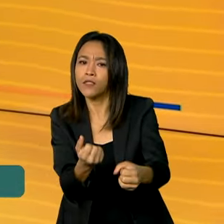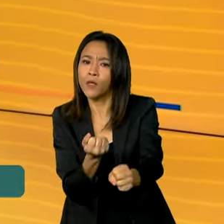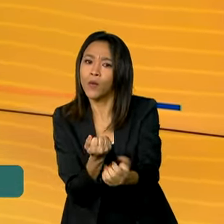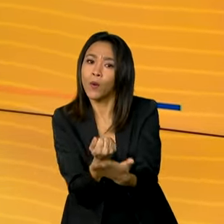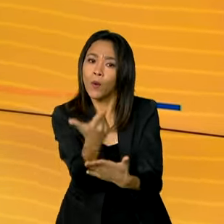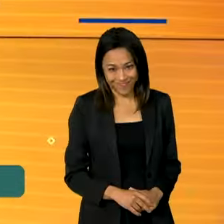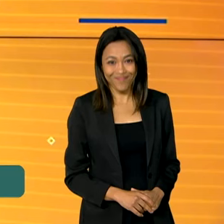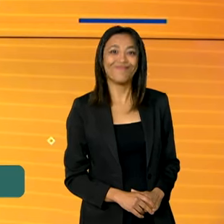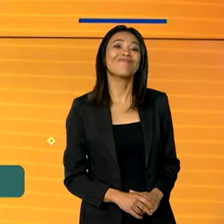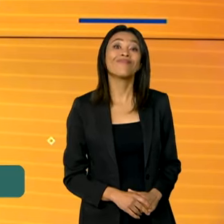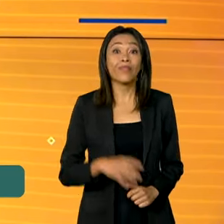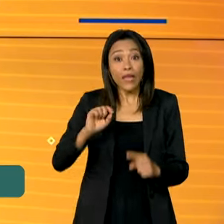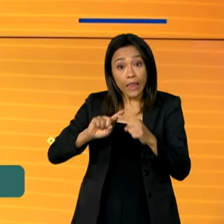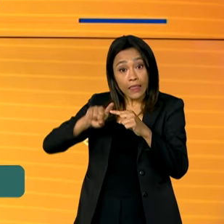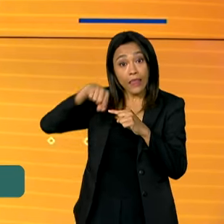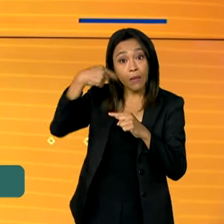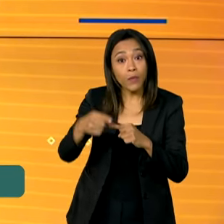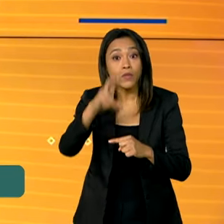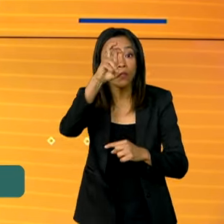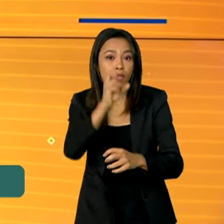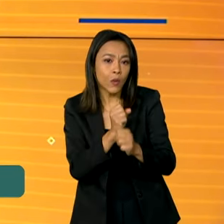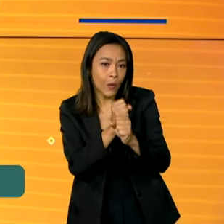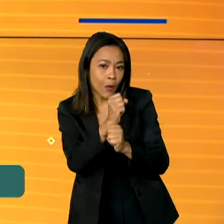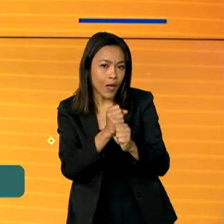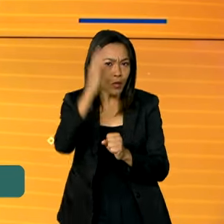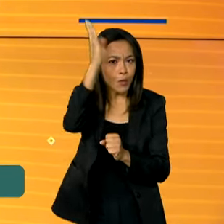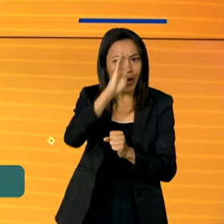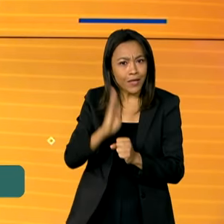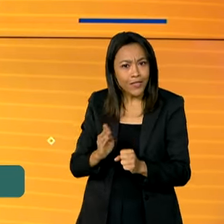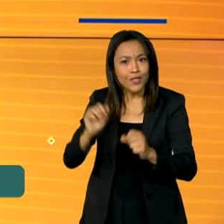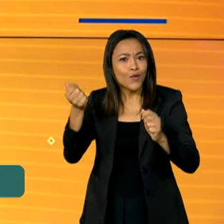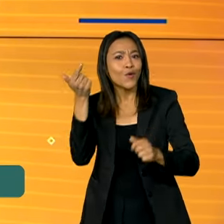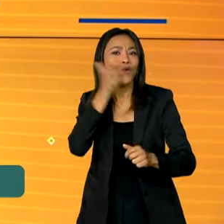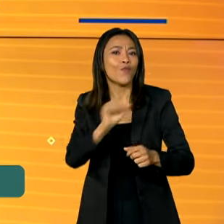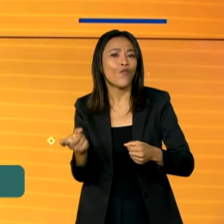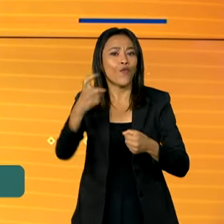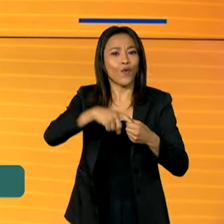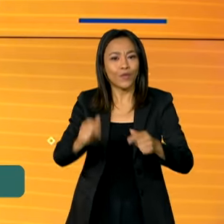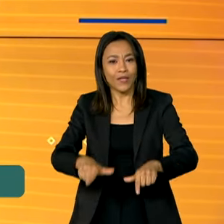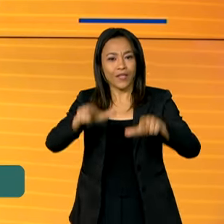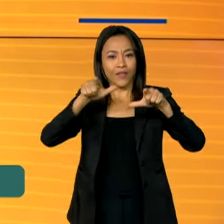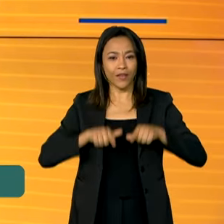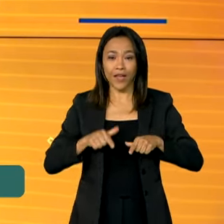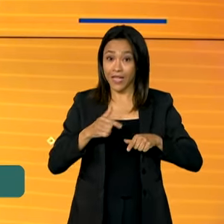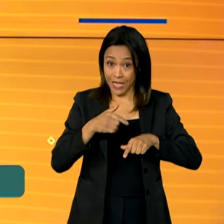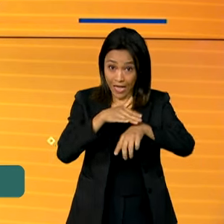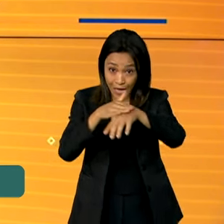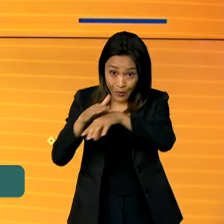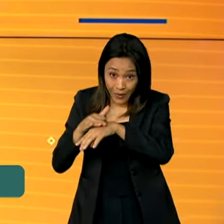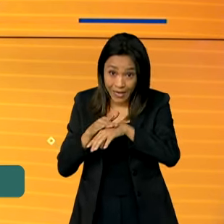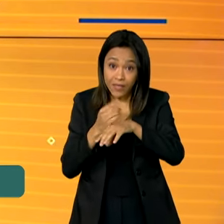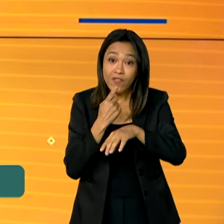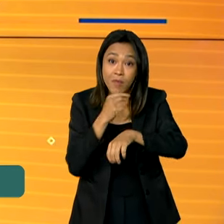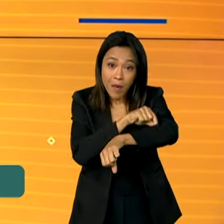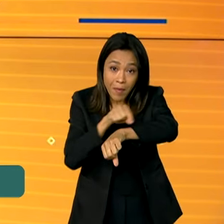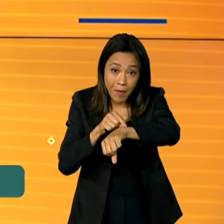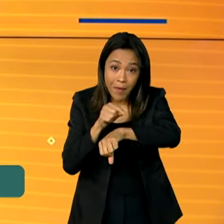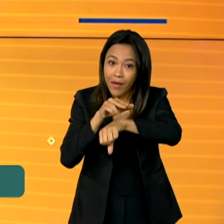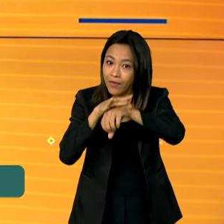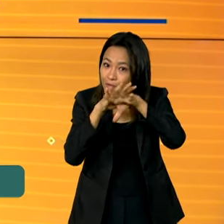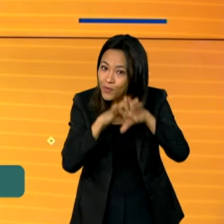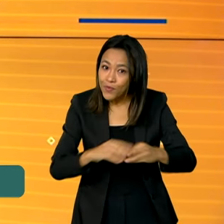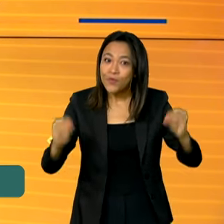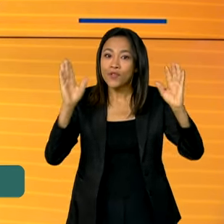esses espaços. Depois de cinco anos, o Brasil recuperou o certificado de país livre do sarampo. A Organização